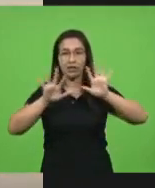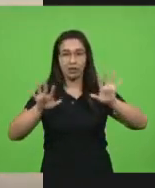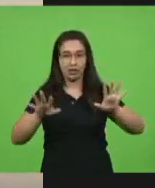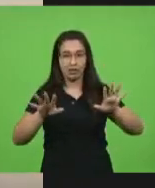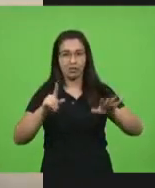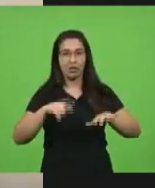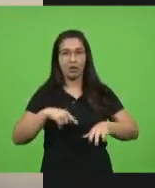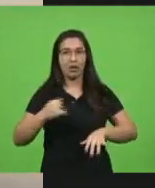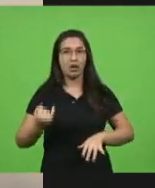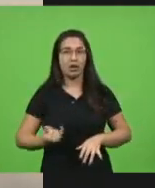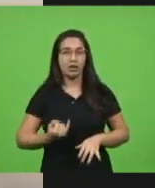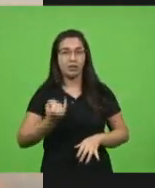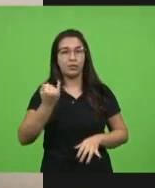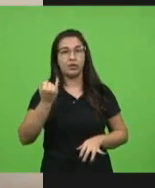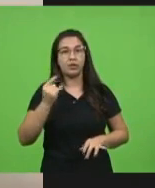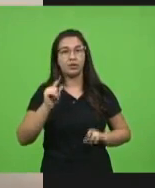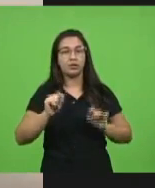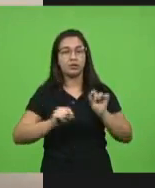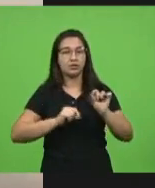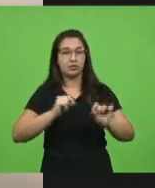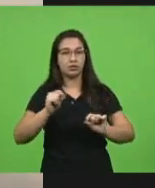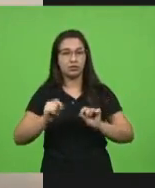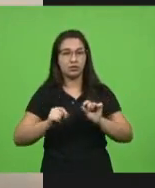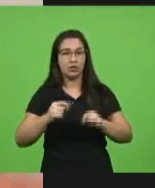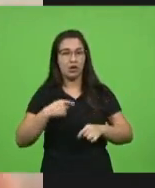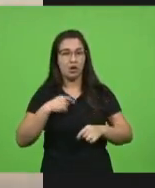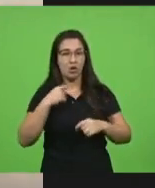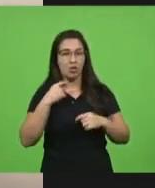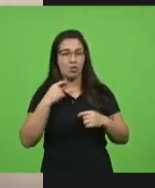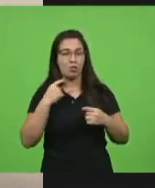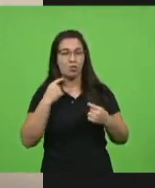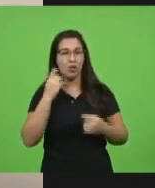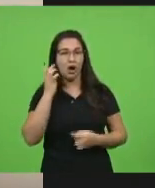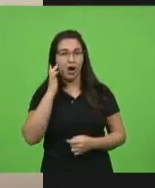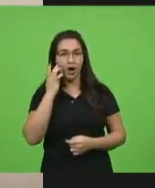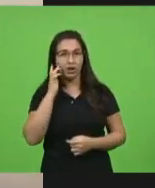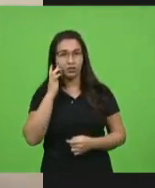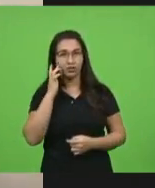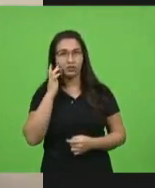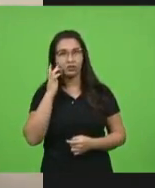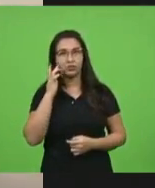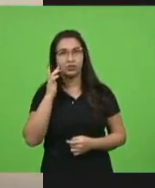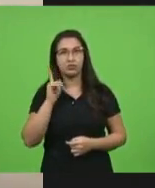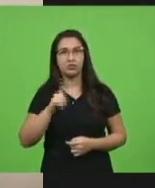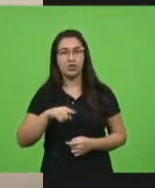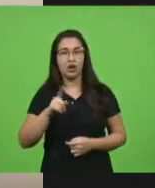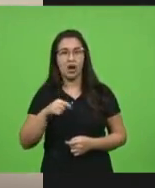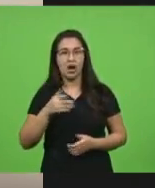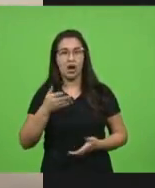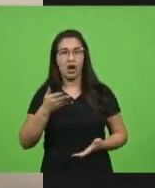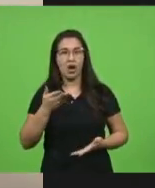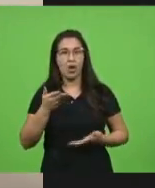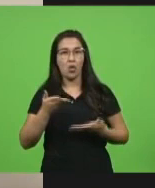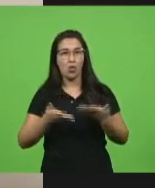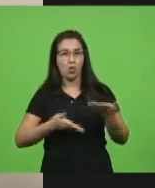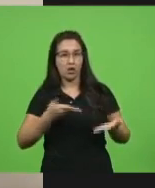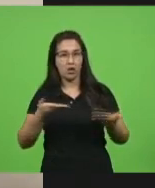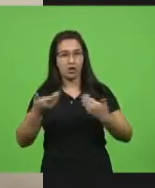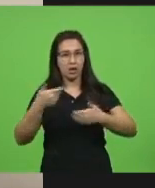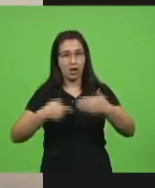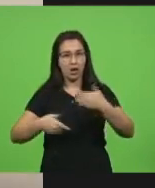em torno disto, eu não tenho dúvida nenhuma, além do cuidado, do isolamento